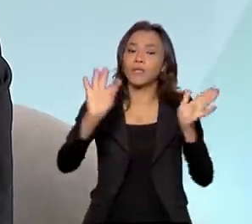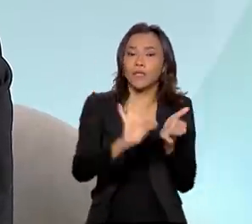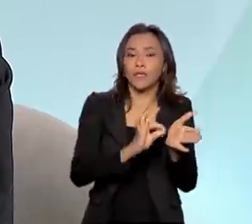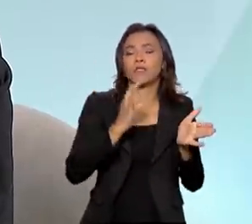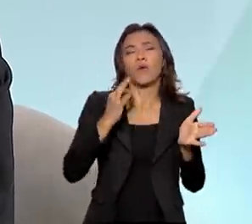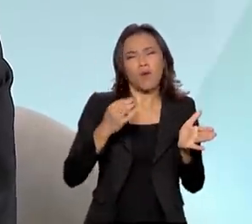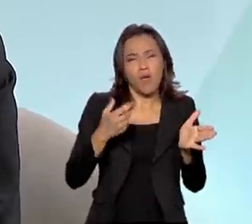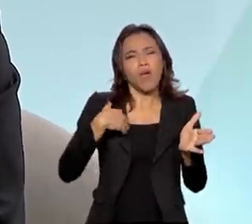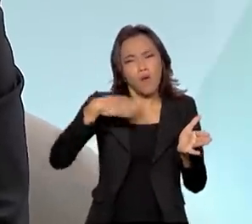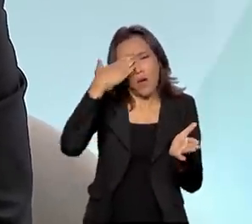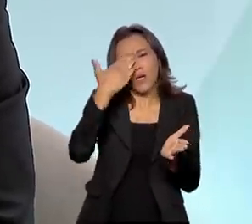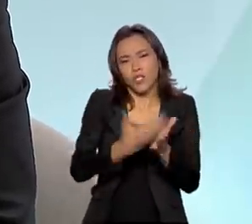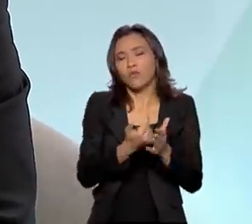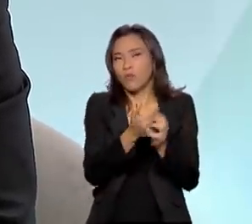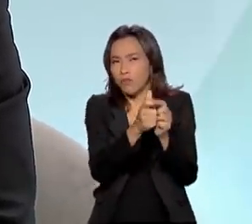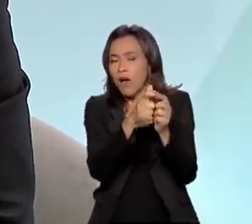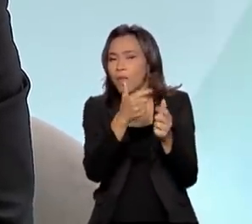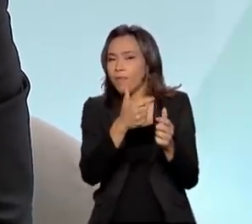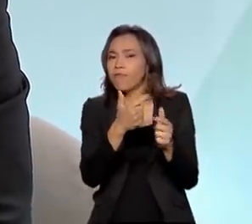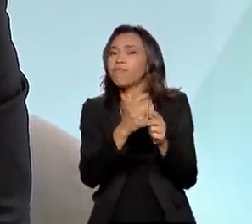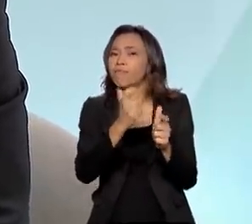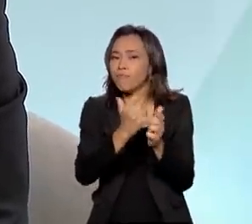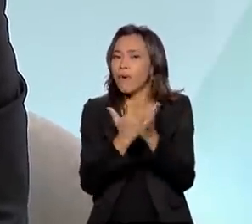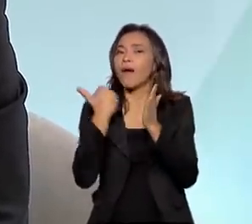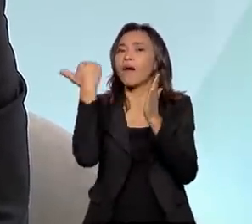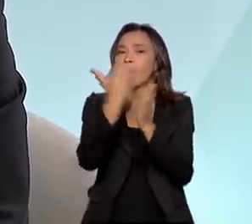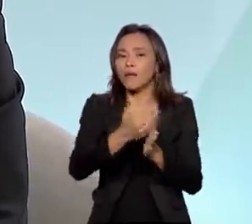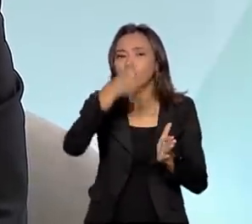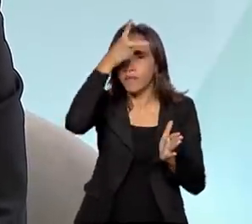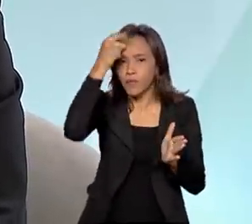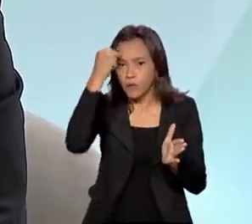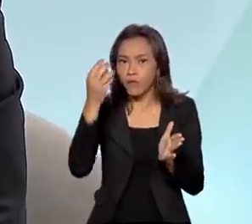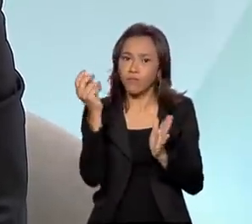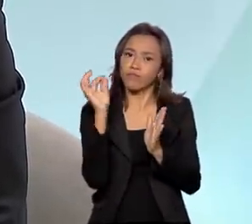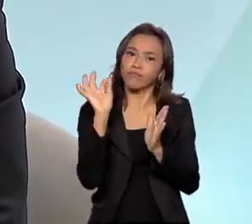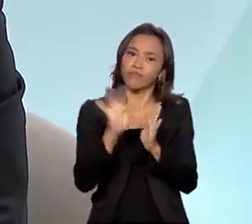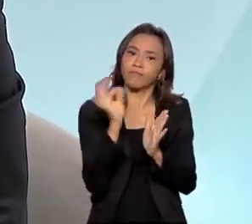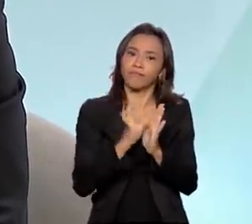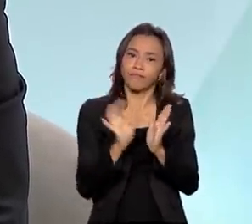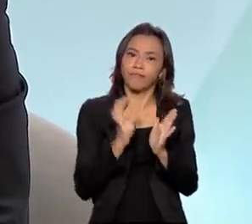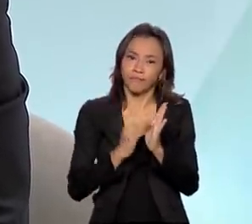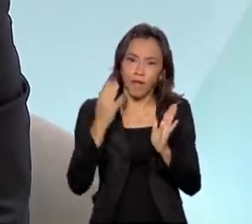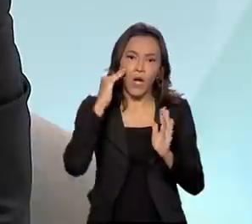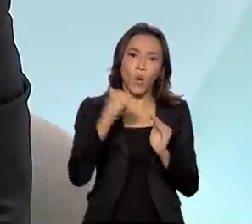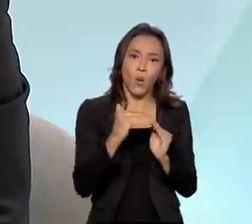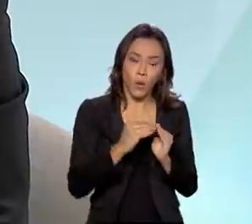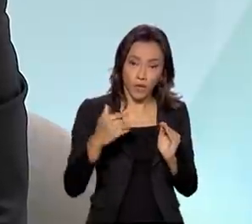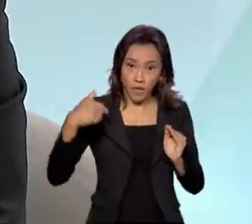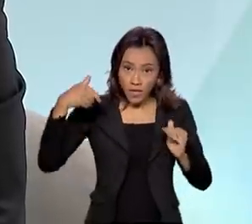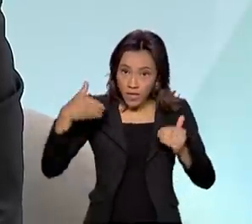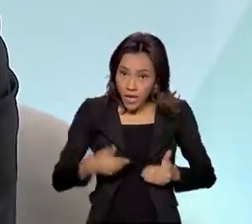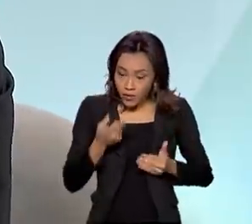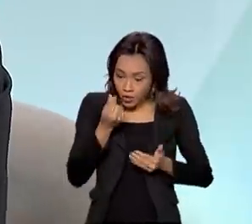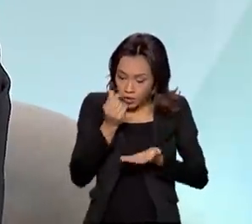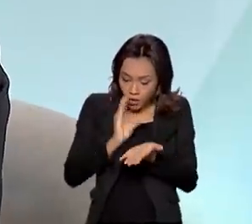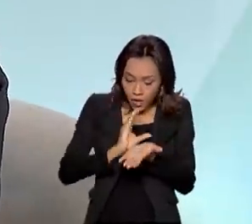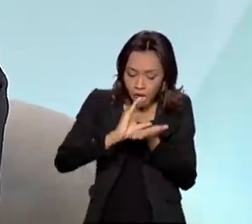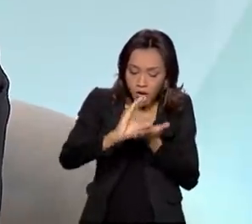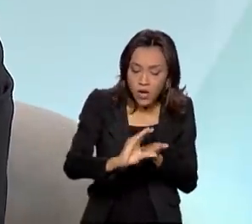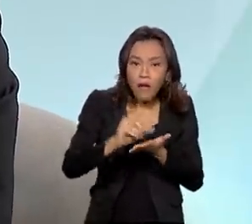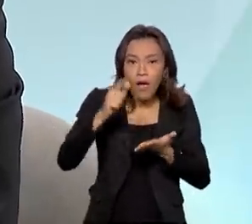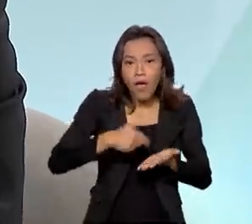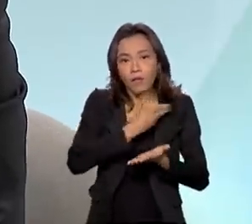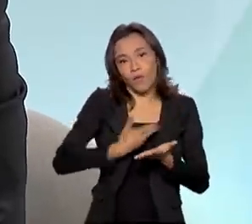vão integrar o Criança Feliz. E isso é totalmente custeado pelo governo federal. Não há contrapartida financeira dos